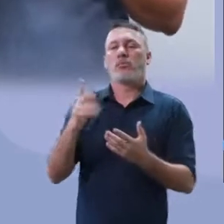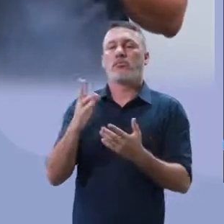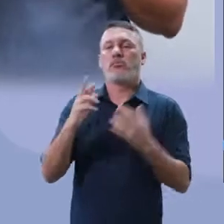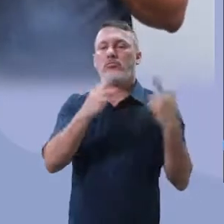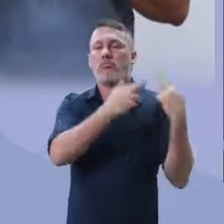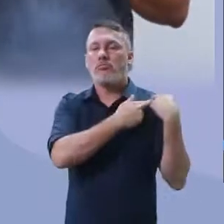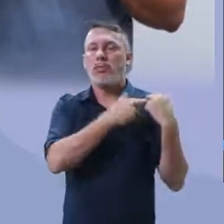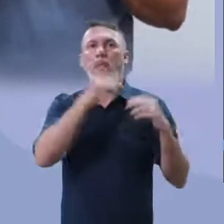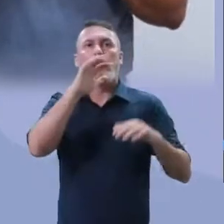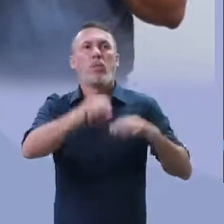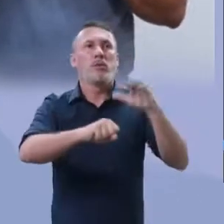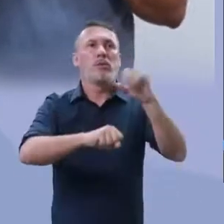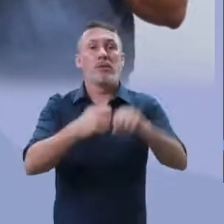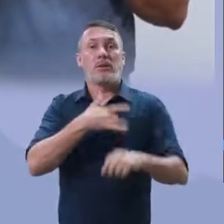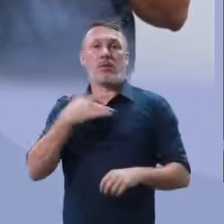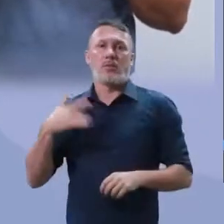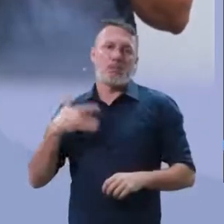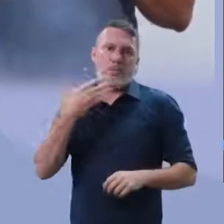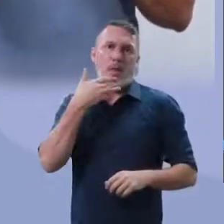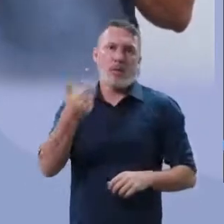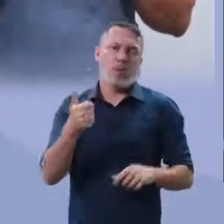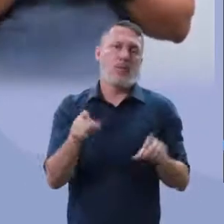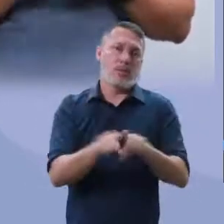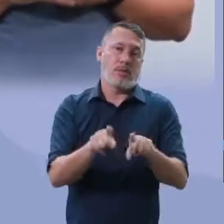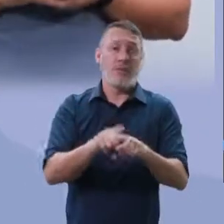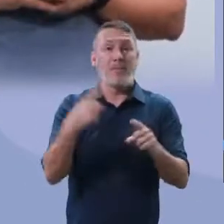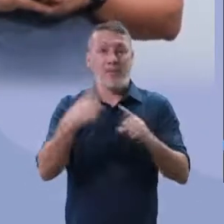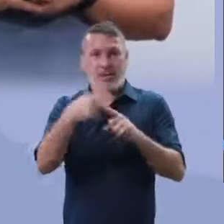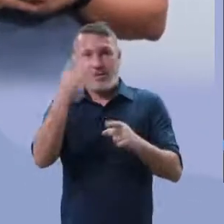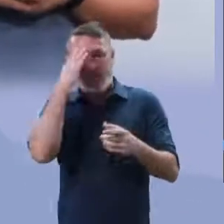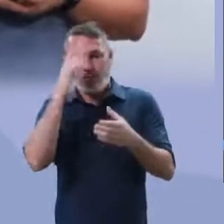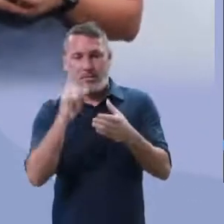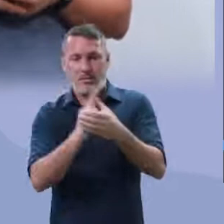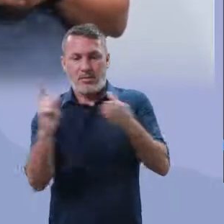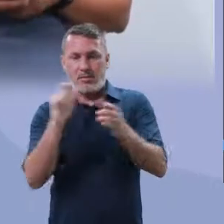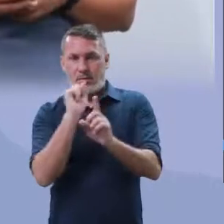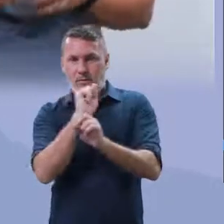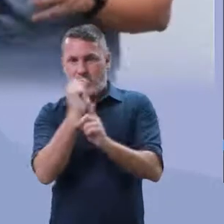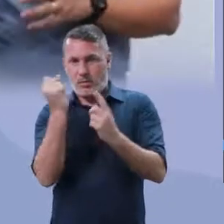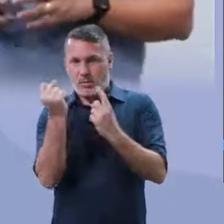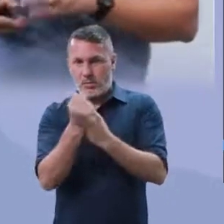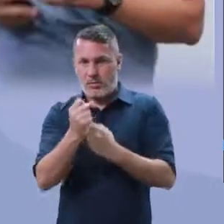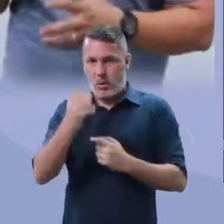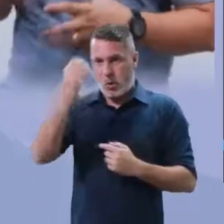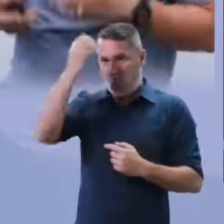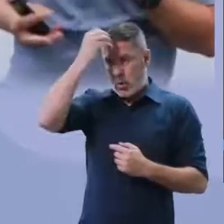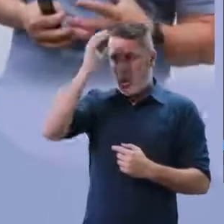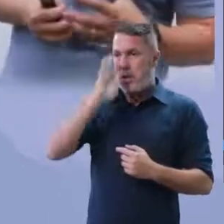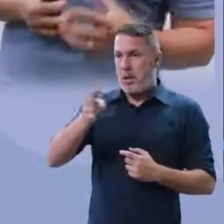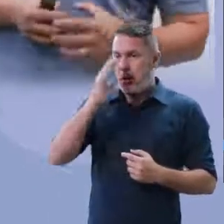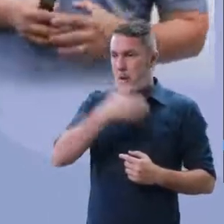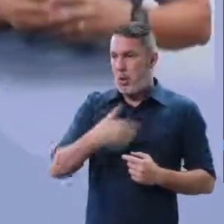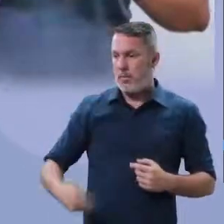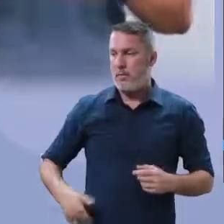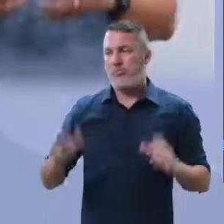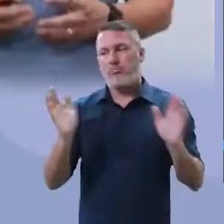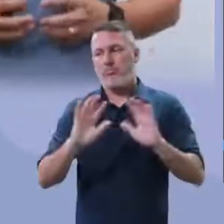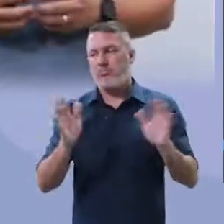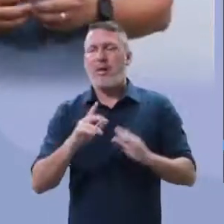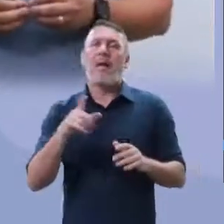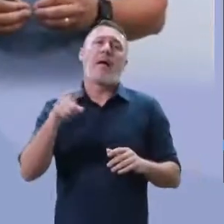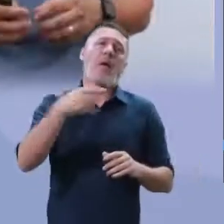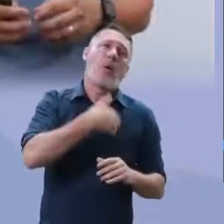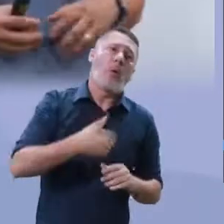na busca à saúde, por quê? A questão do isolamento social não é culpa apenas do governo, lembra que a sempre falava assim, olha, é uma